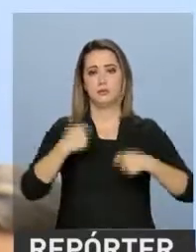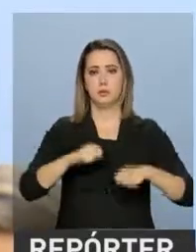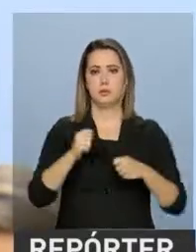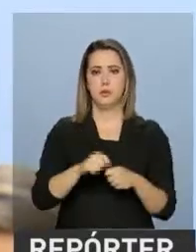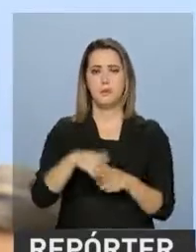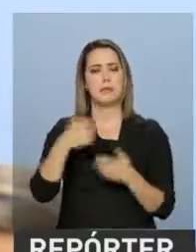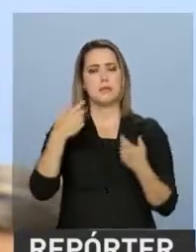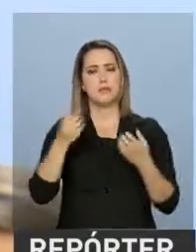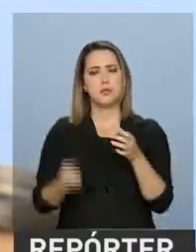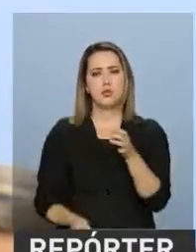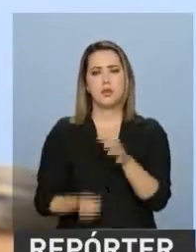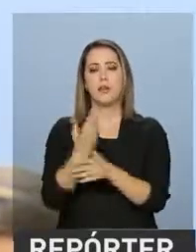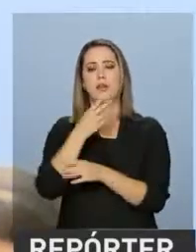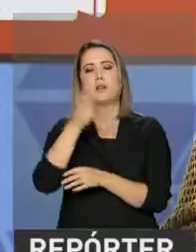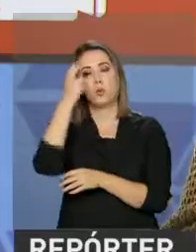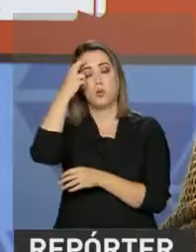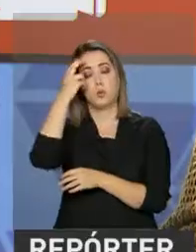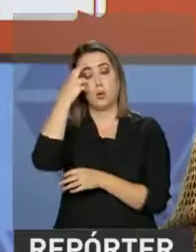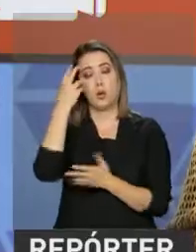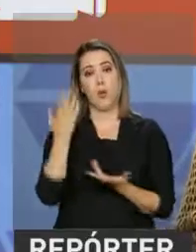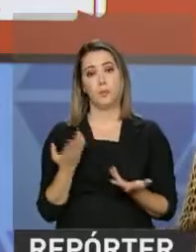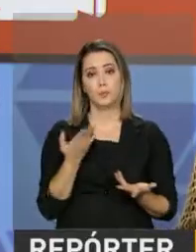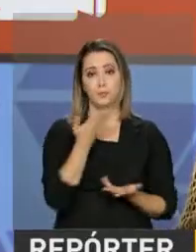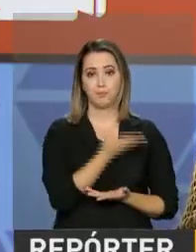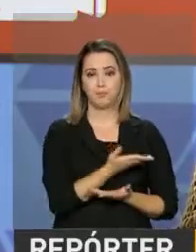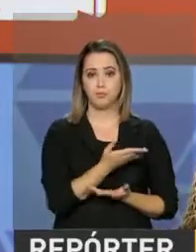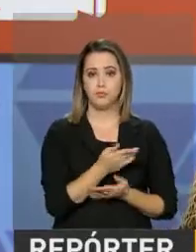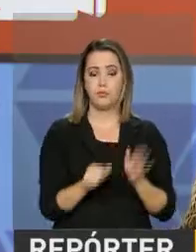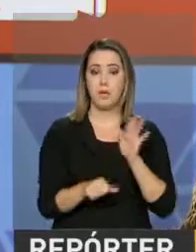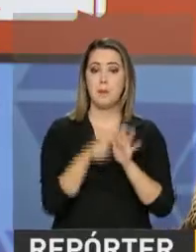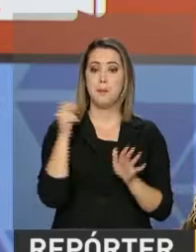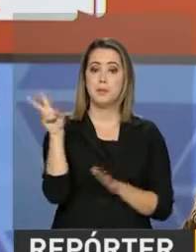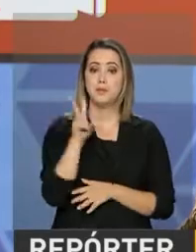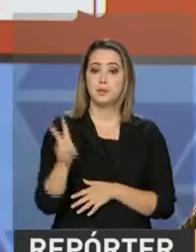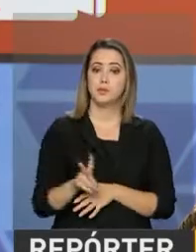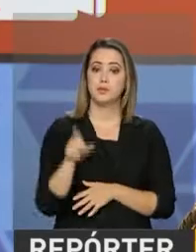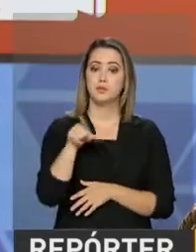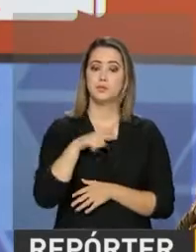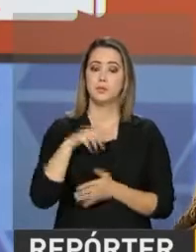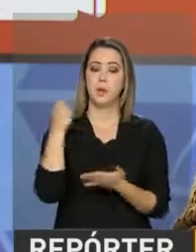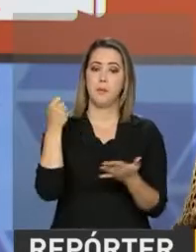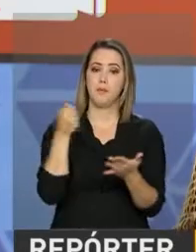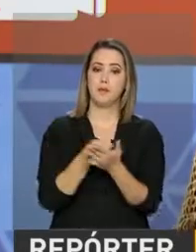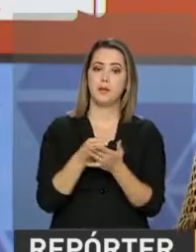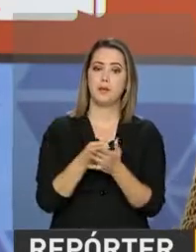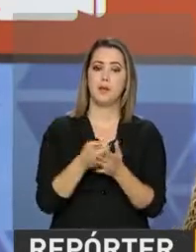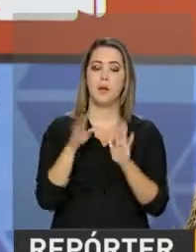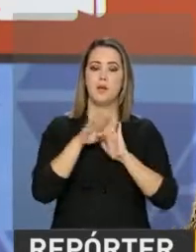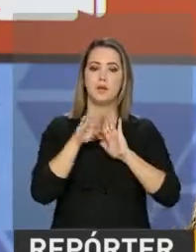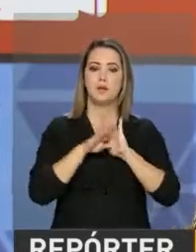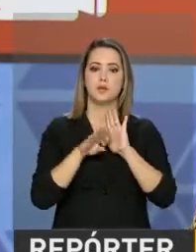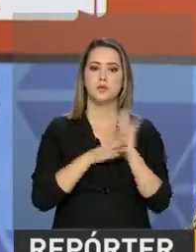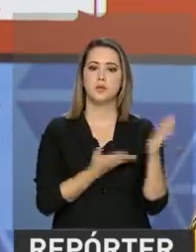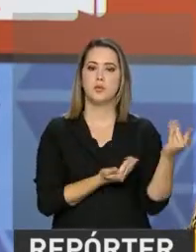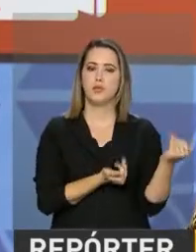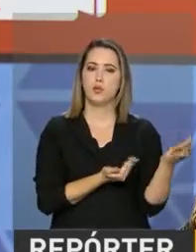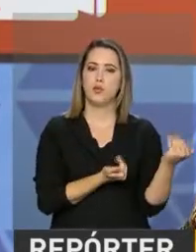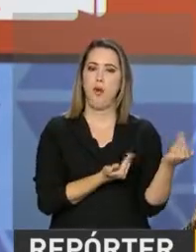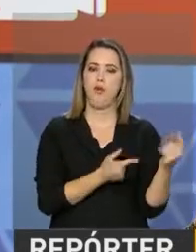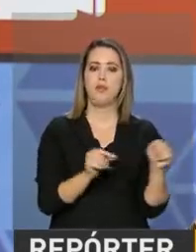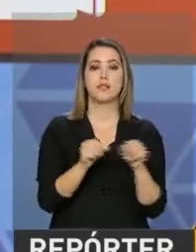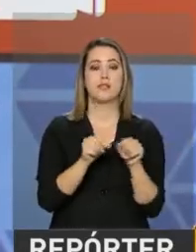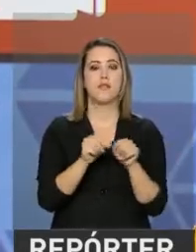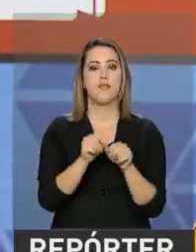cultural de novas mídias. Pela primeira vez, um edital do Ministério da Cultura vai financiar projetos para jovens que produzem